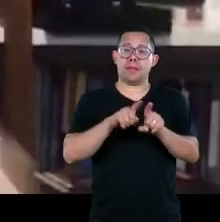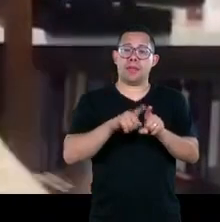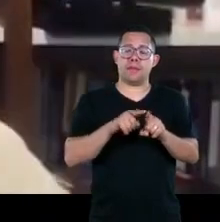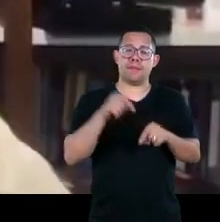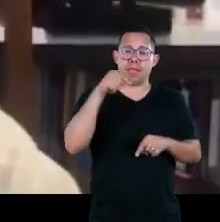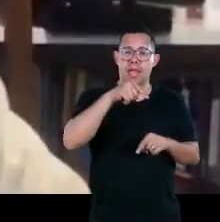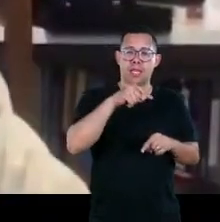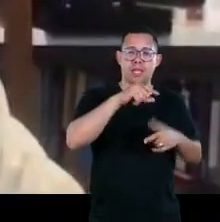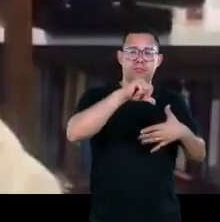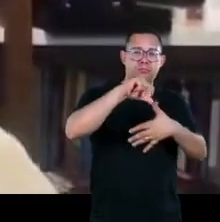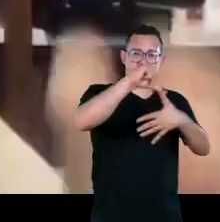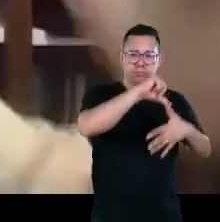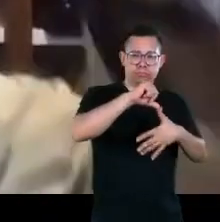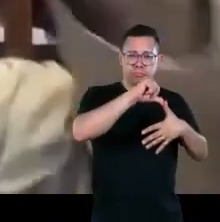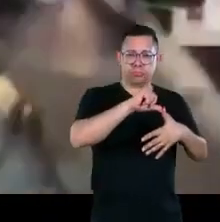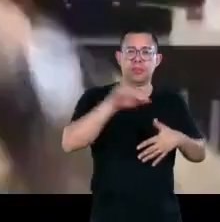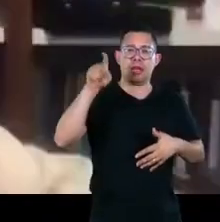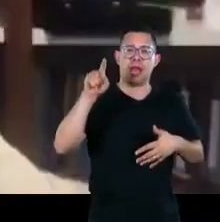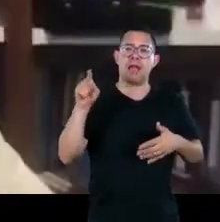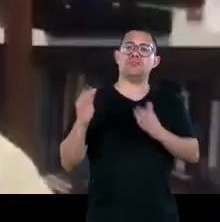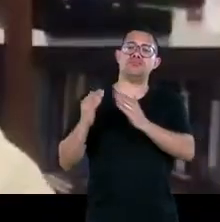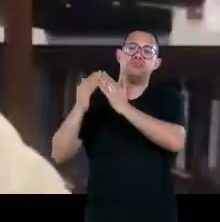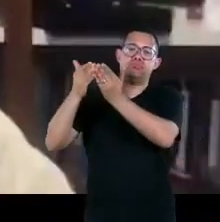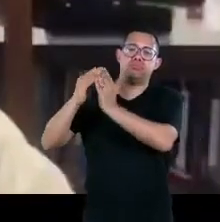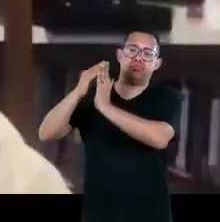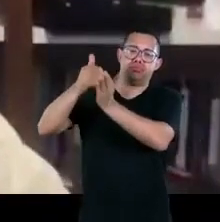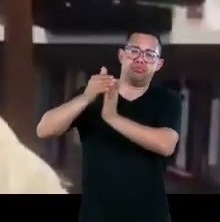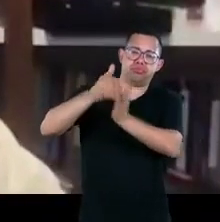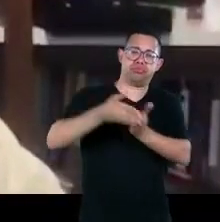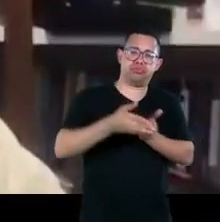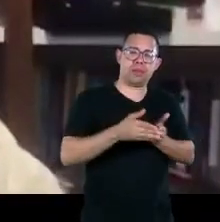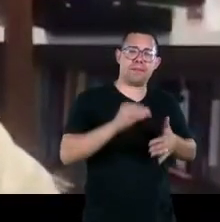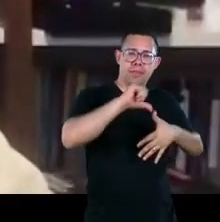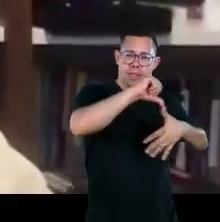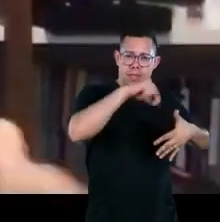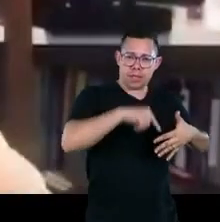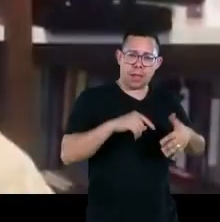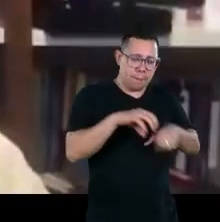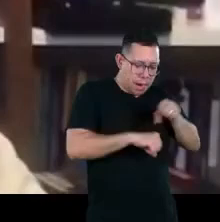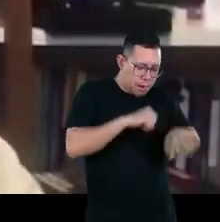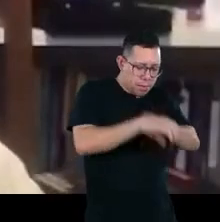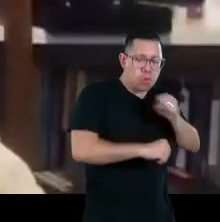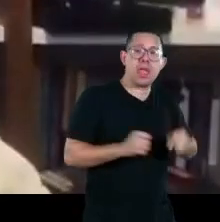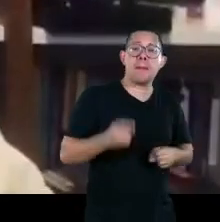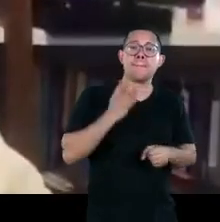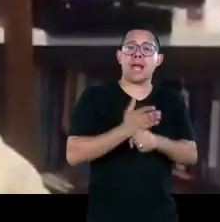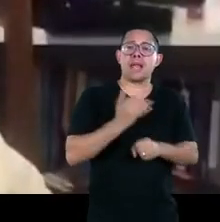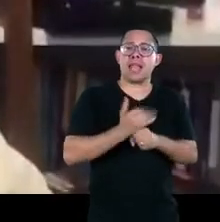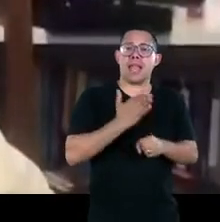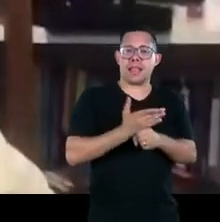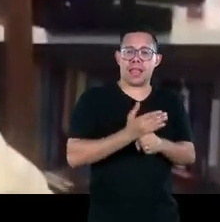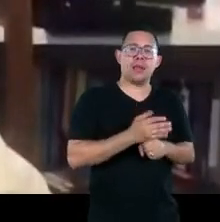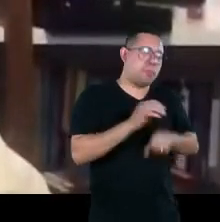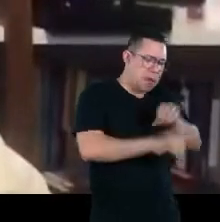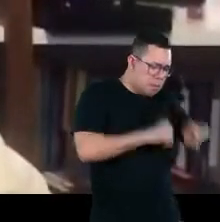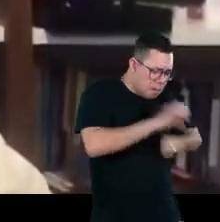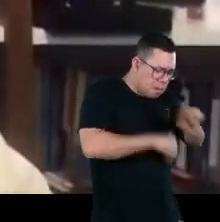durante alguma parte dos anos lá do século 17, 18 16, 17, 18 foi fundamental